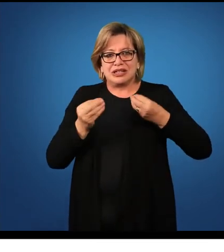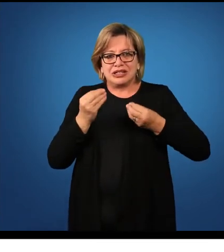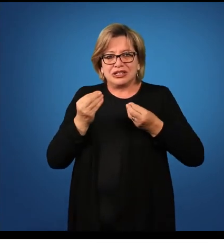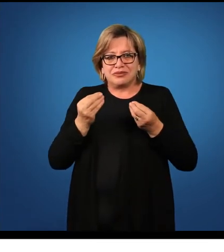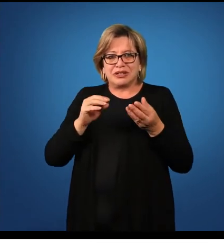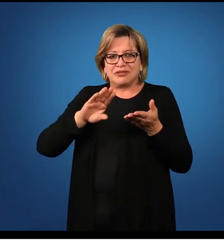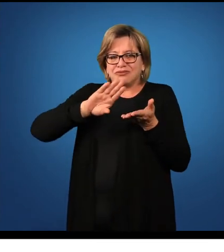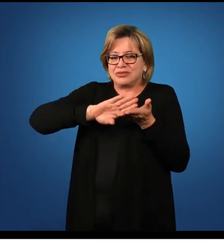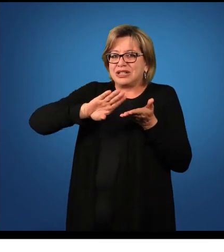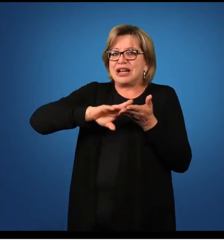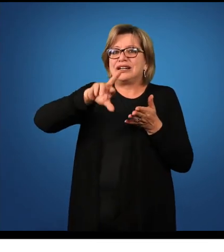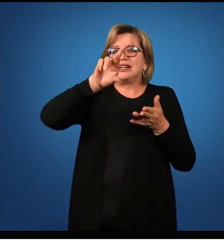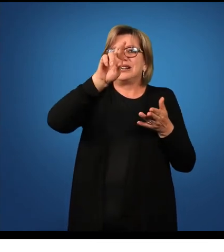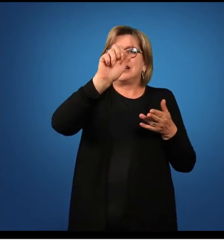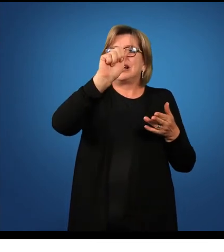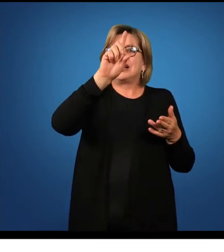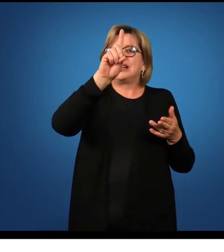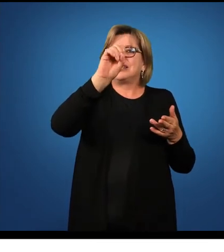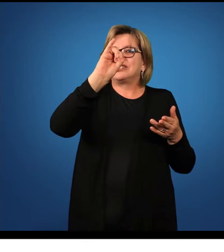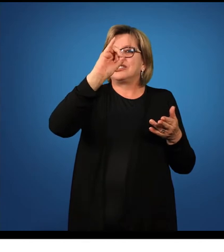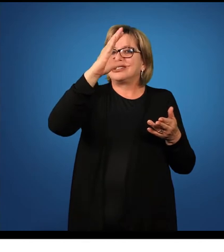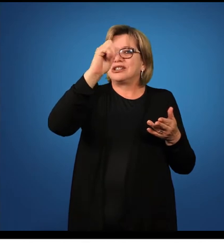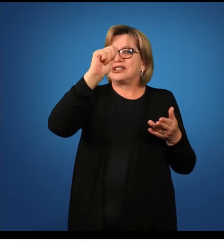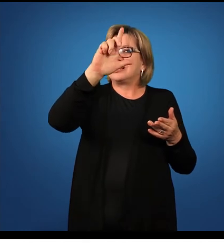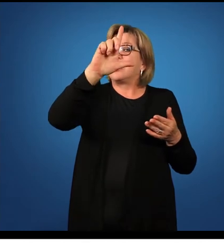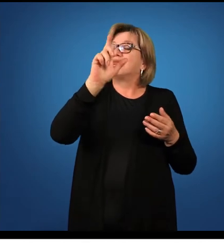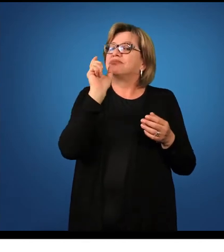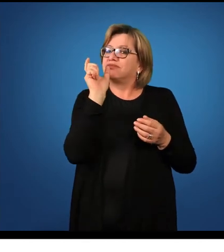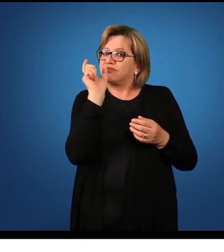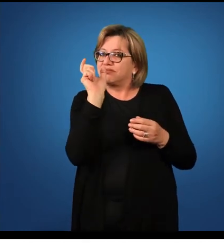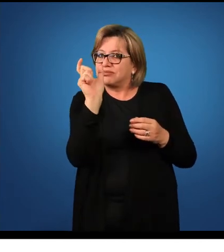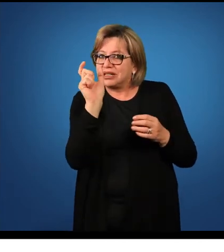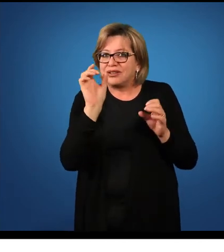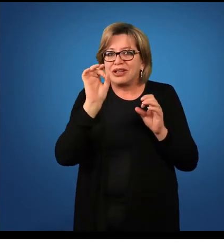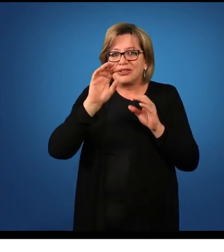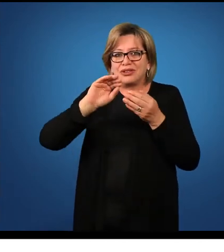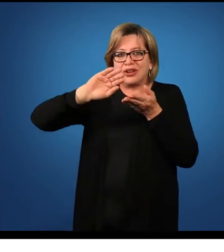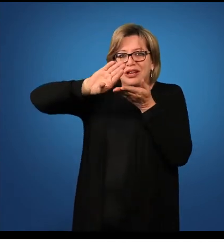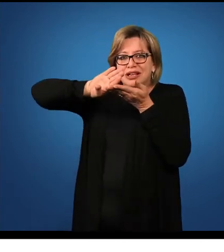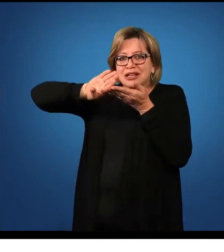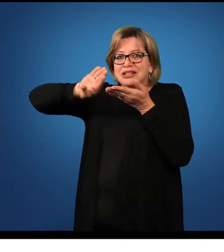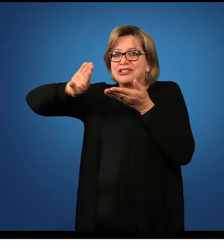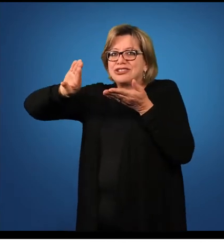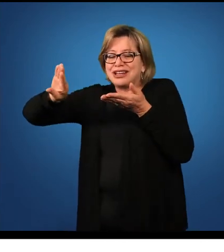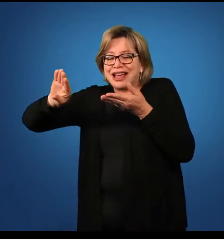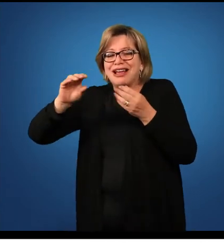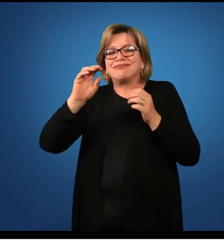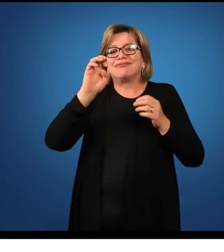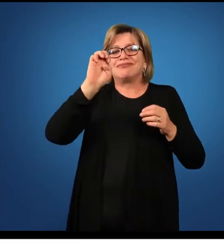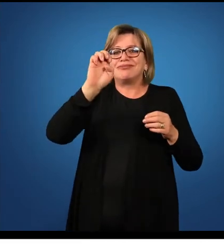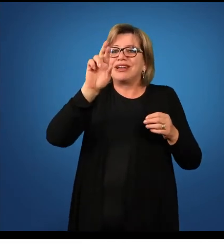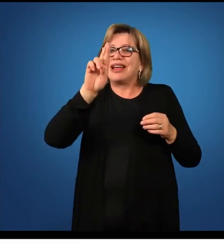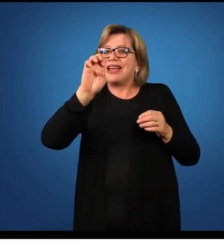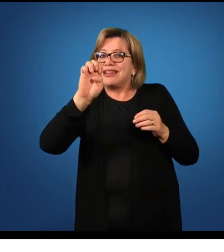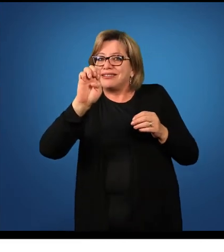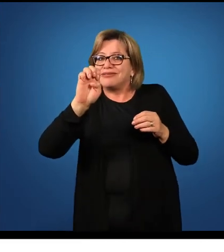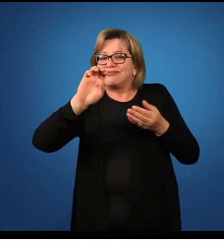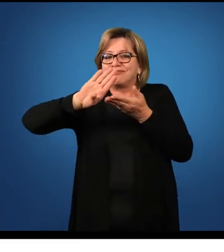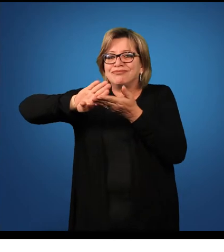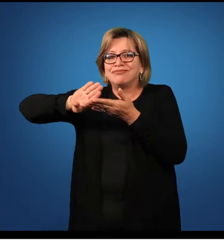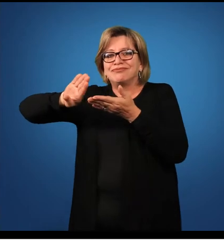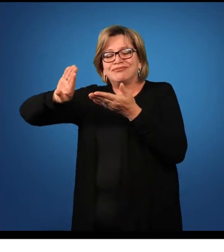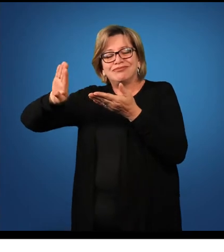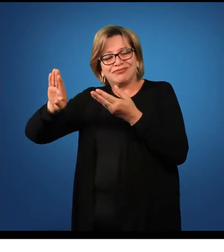para tirar o radical, encontrar o radical de uma palavra, basta tirar a desinência ere da